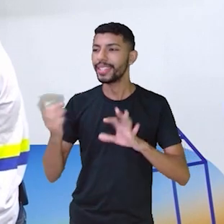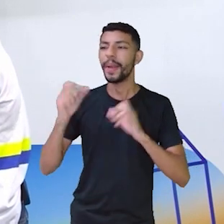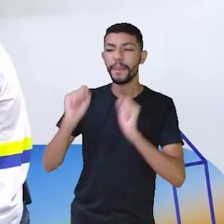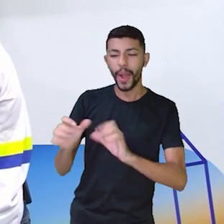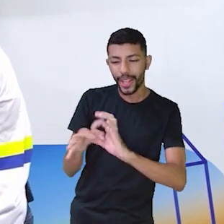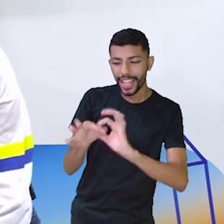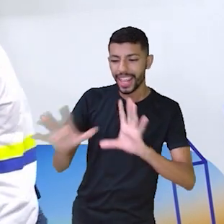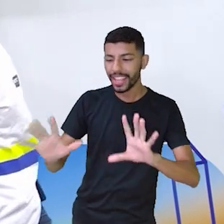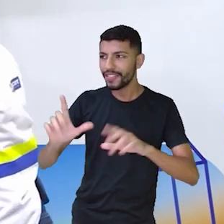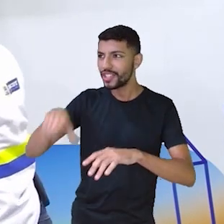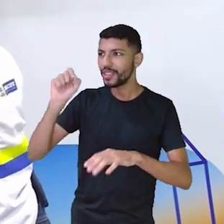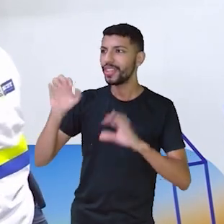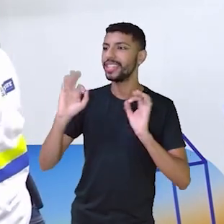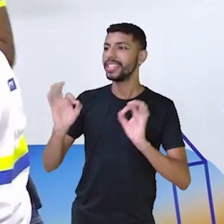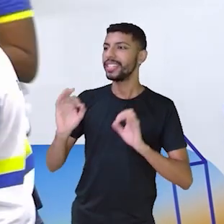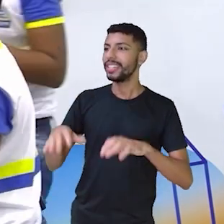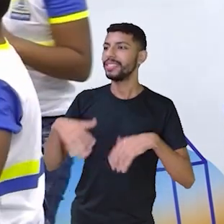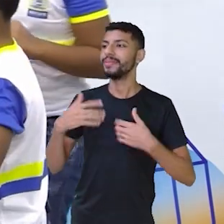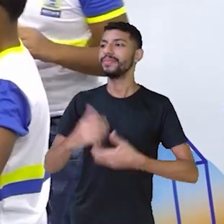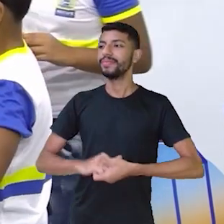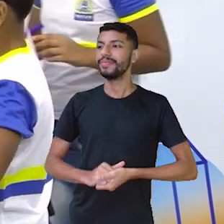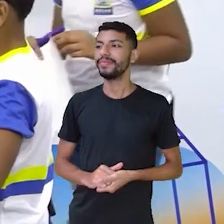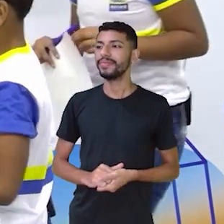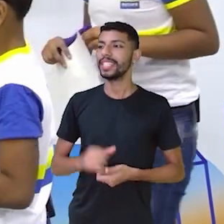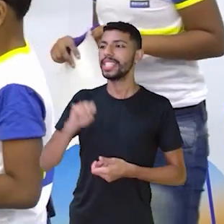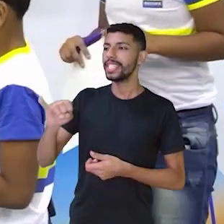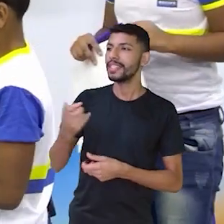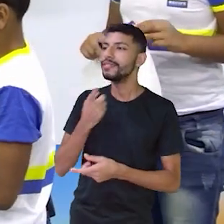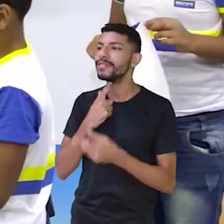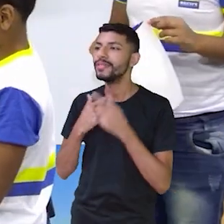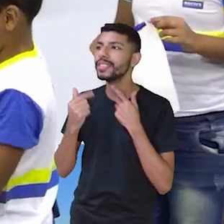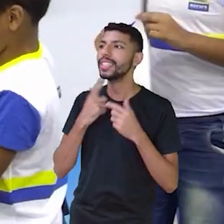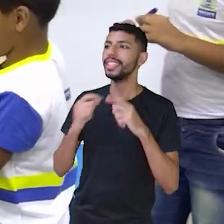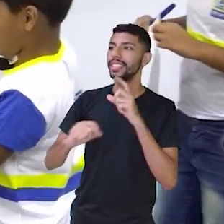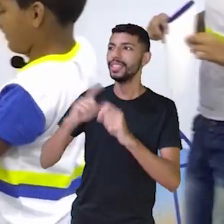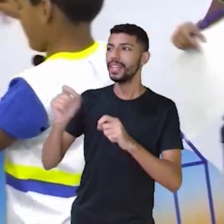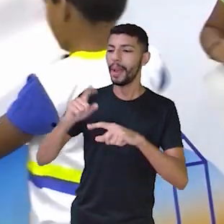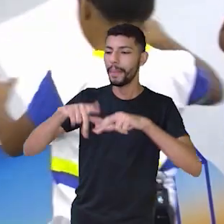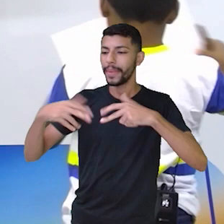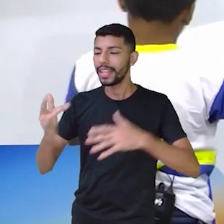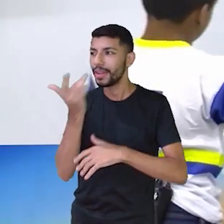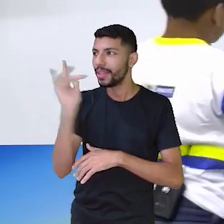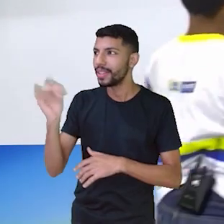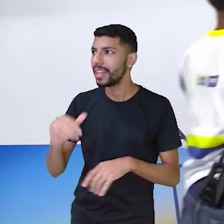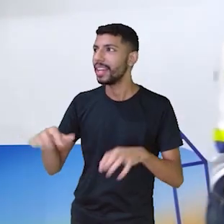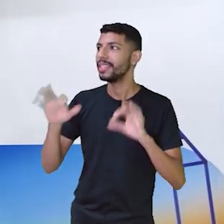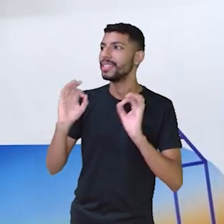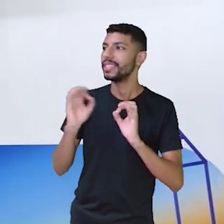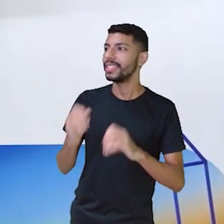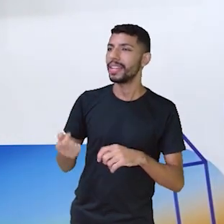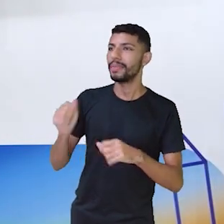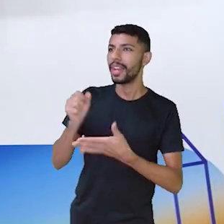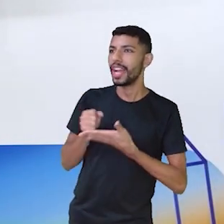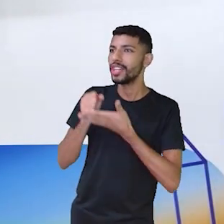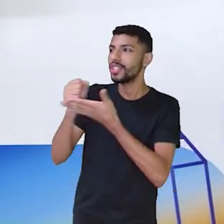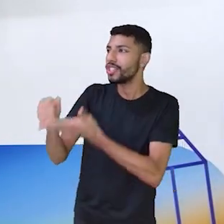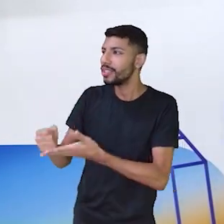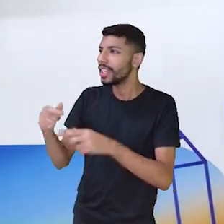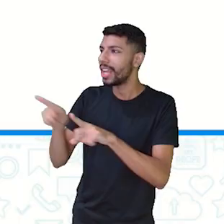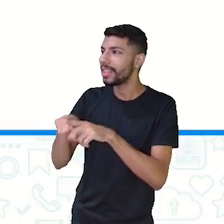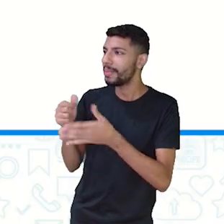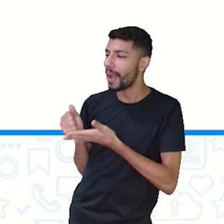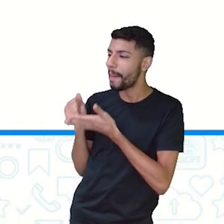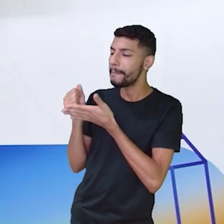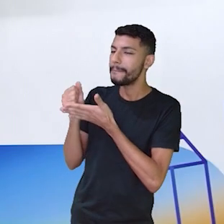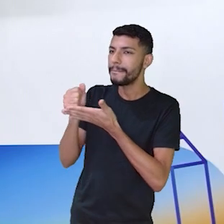fica à vontade. Se quiser material dourado, se quiser algum material aqui para ajudar aí como suporte.